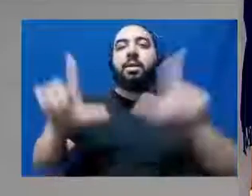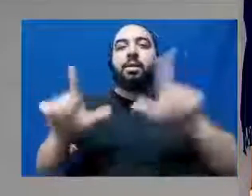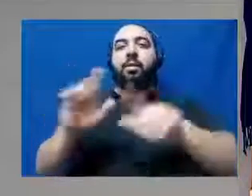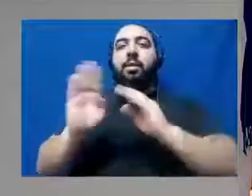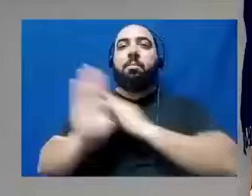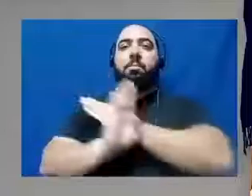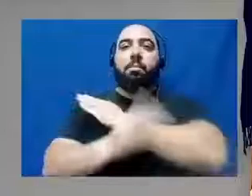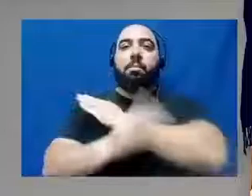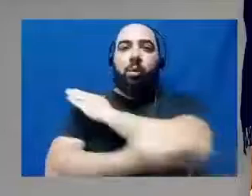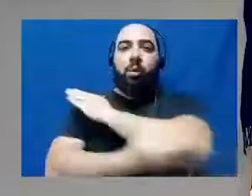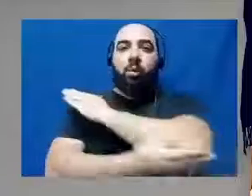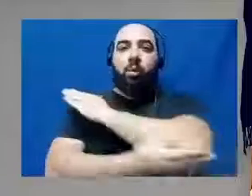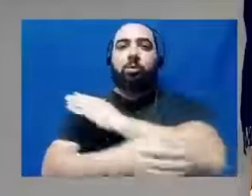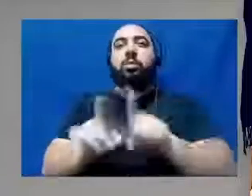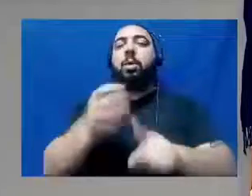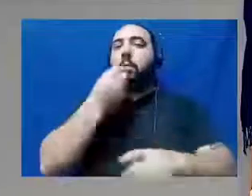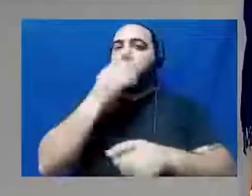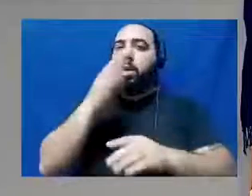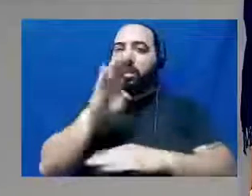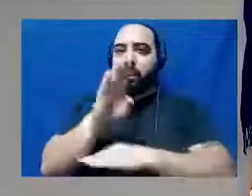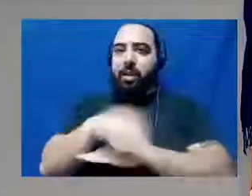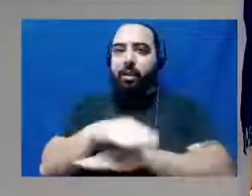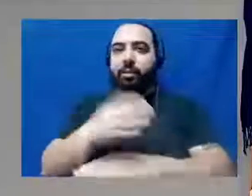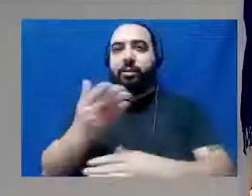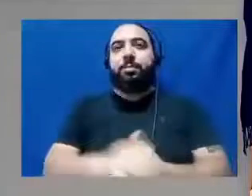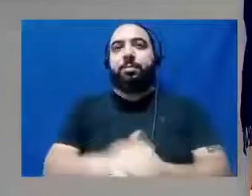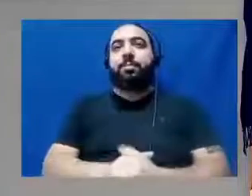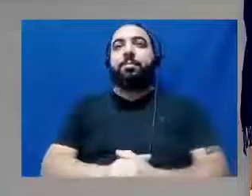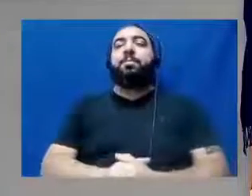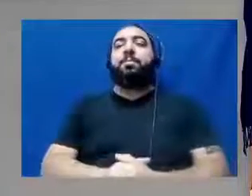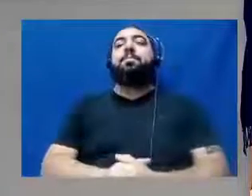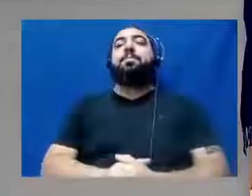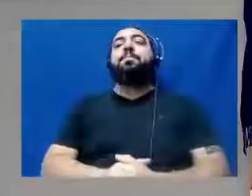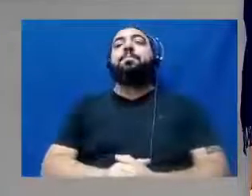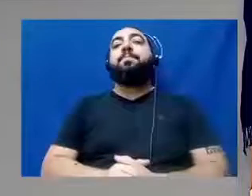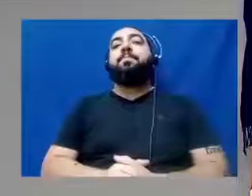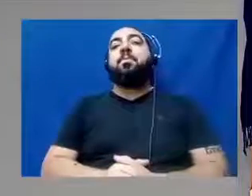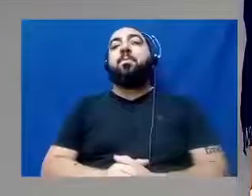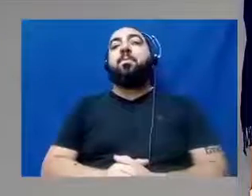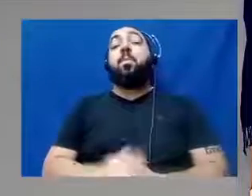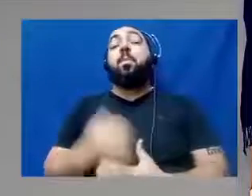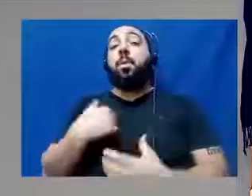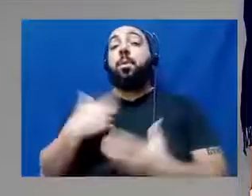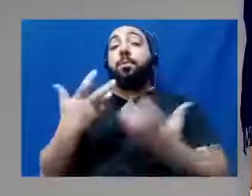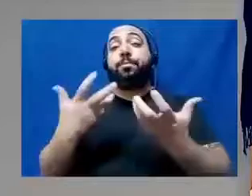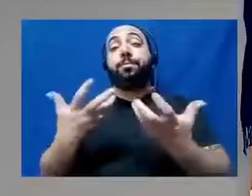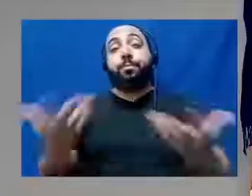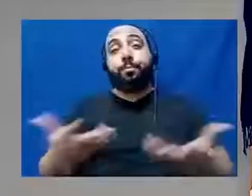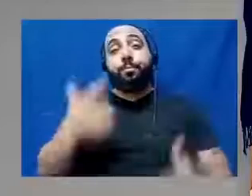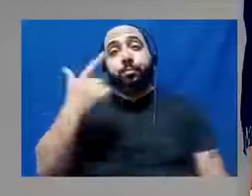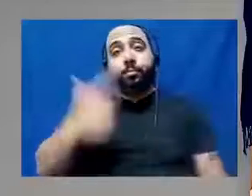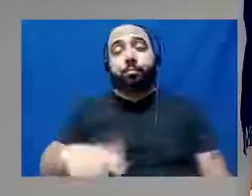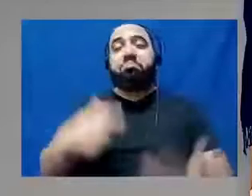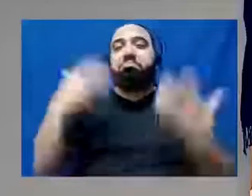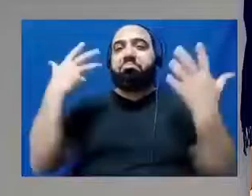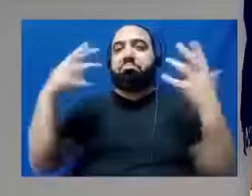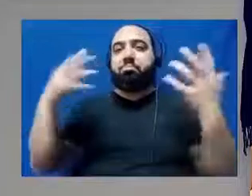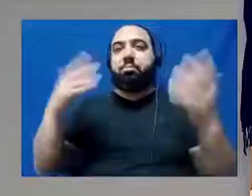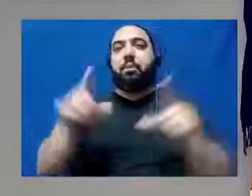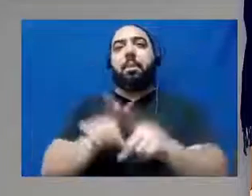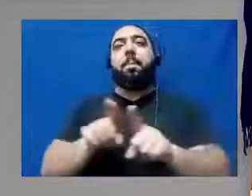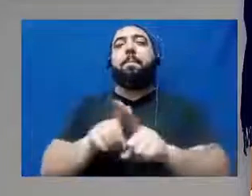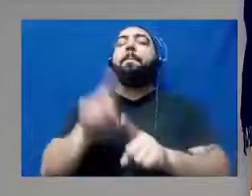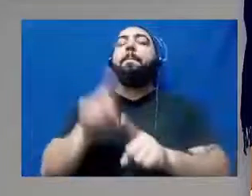boa tarde. Hoje quero aqui, mais uma vez, enaltecer o grande